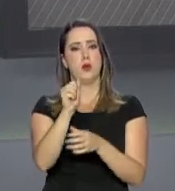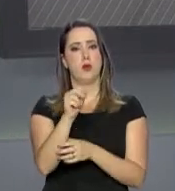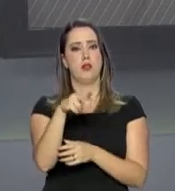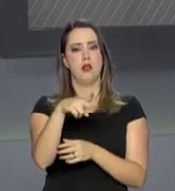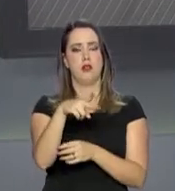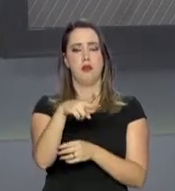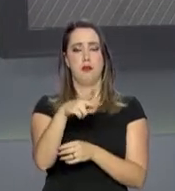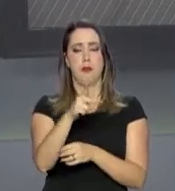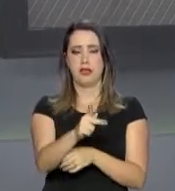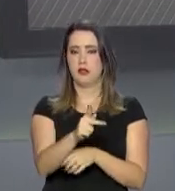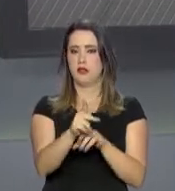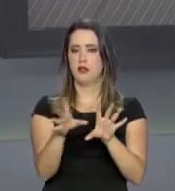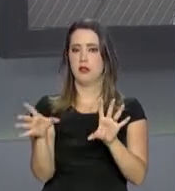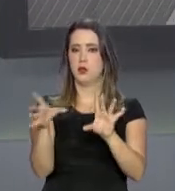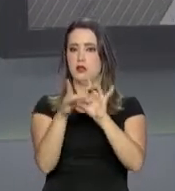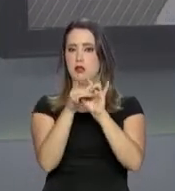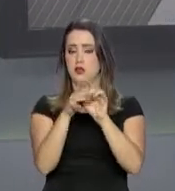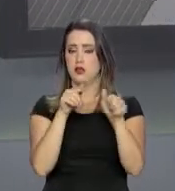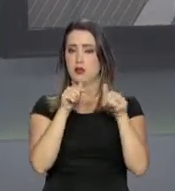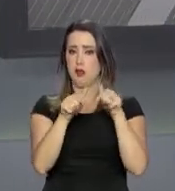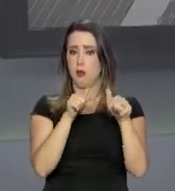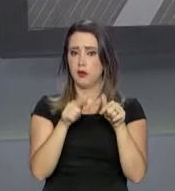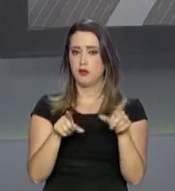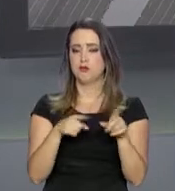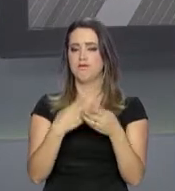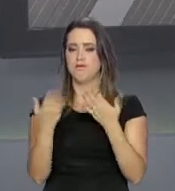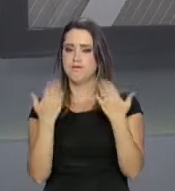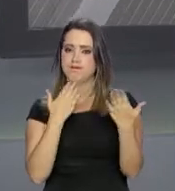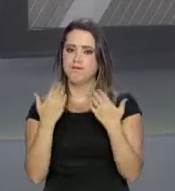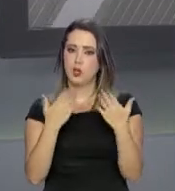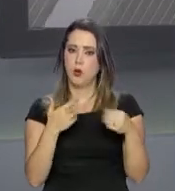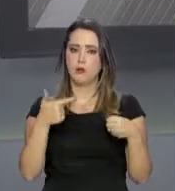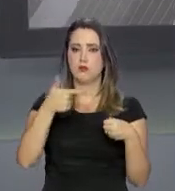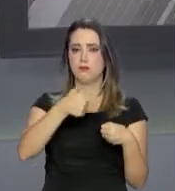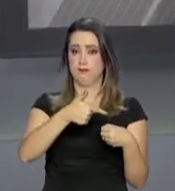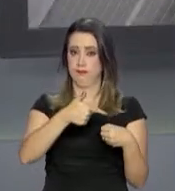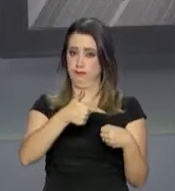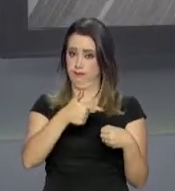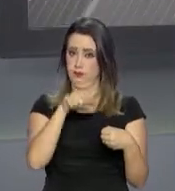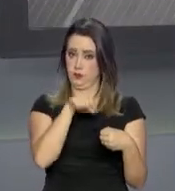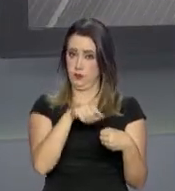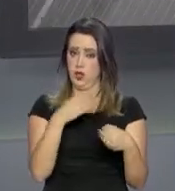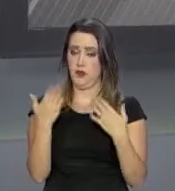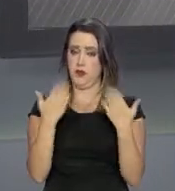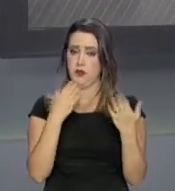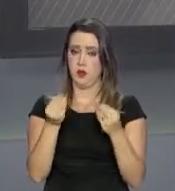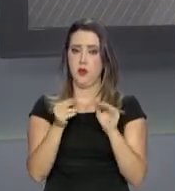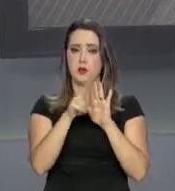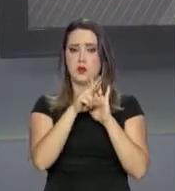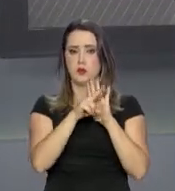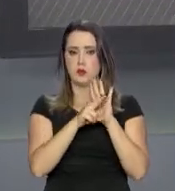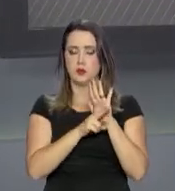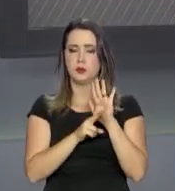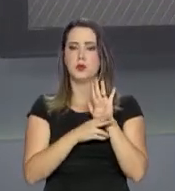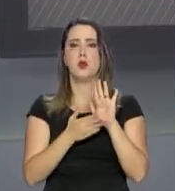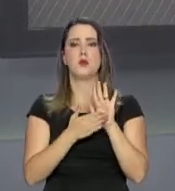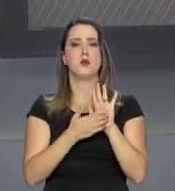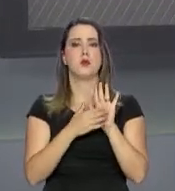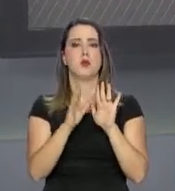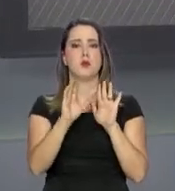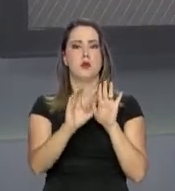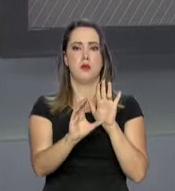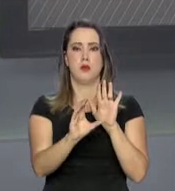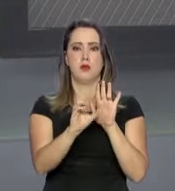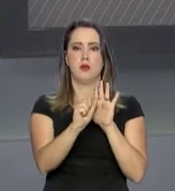ANP, criaram um grupo de trabalho para analisar o mercado de combustíveis. O grupo vai avaliar a implantação de medidas propostas pelo